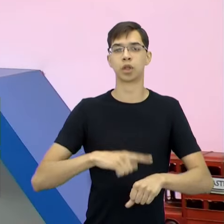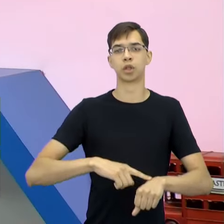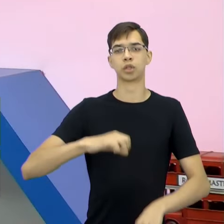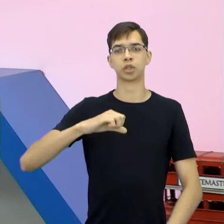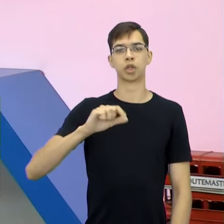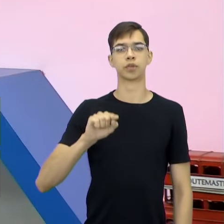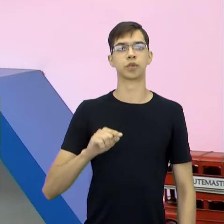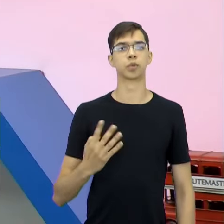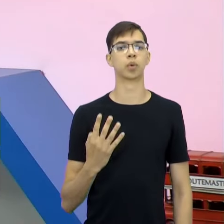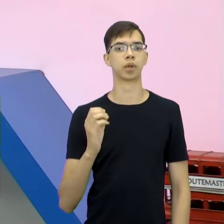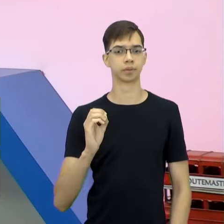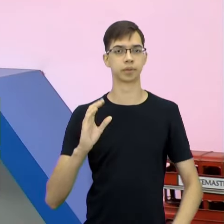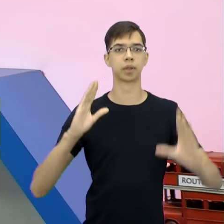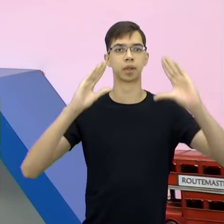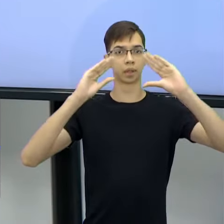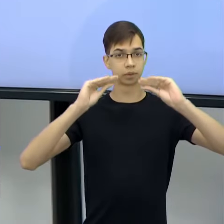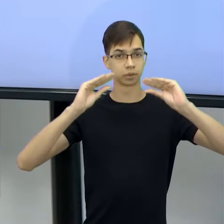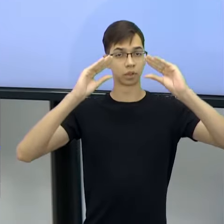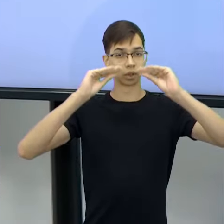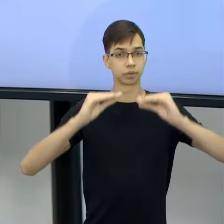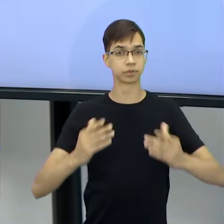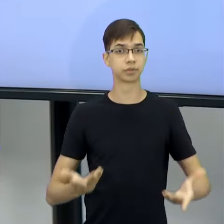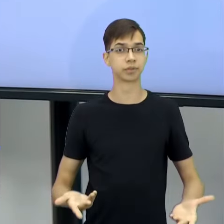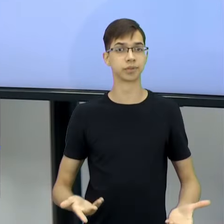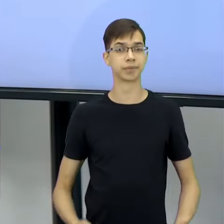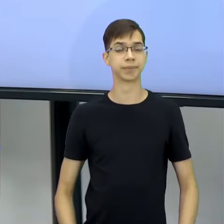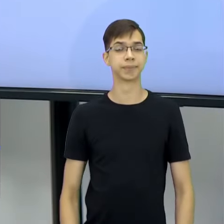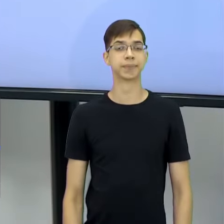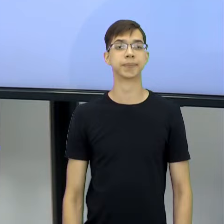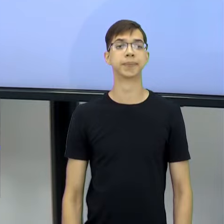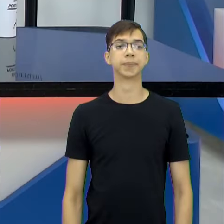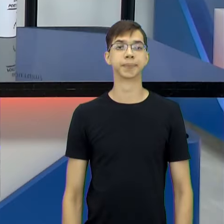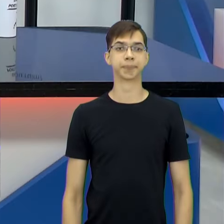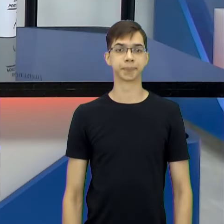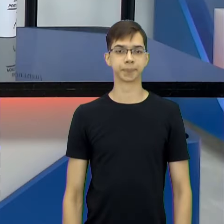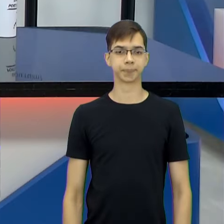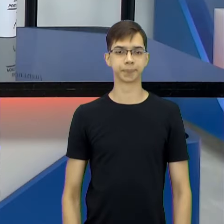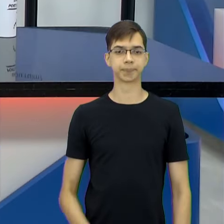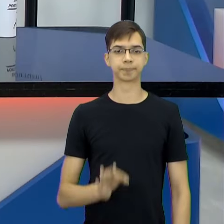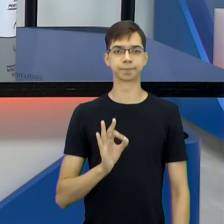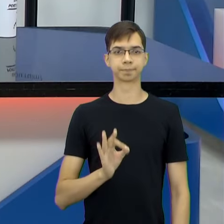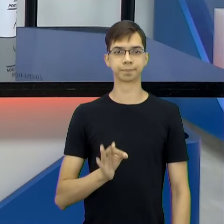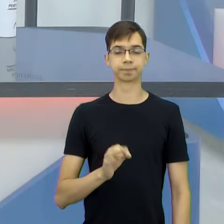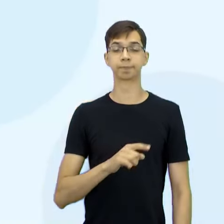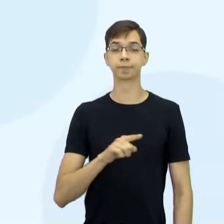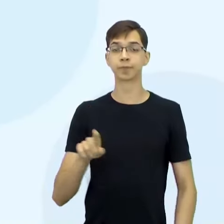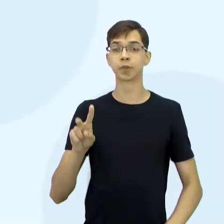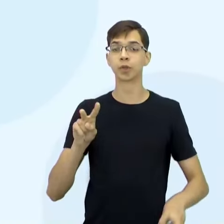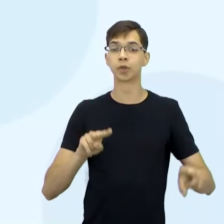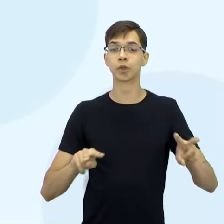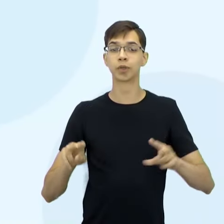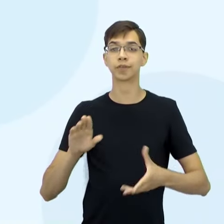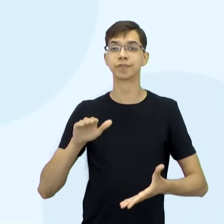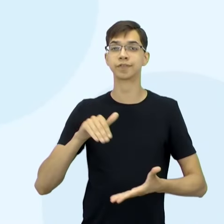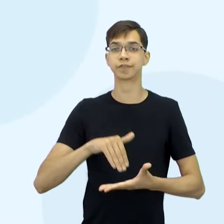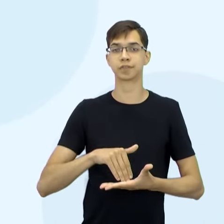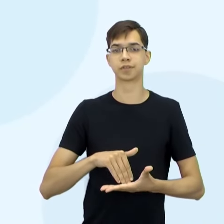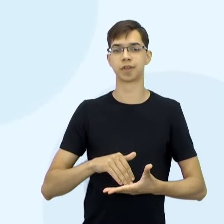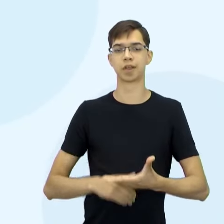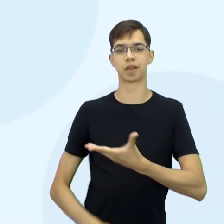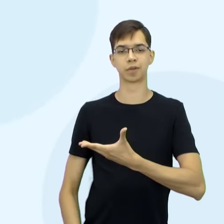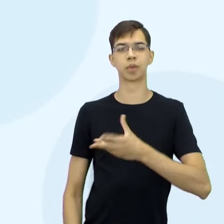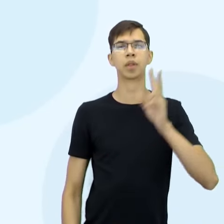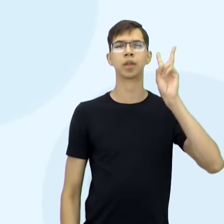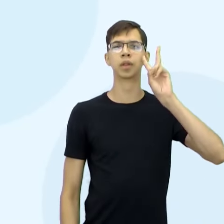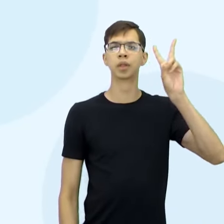mais tarde. Mais tarde, né? Mais tarde. E aí, olha só, esse finalzinho que você leu, né? Lembrei-me naquele momento de